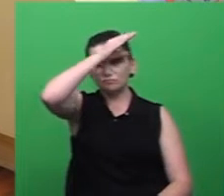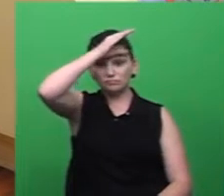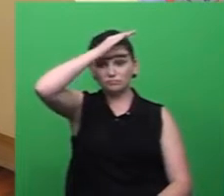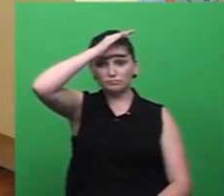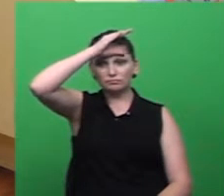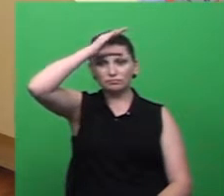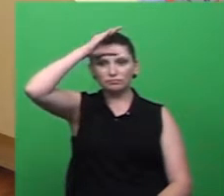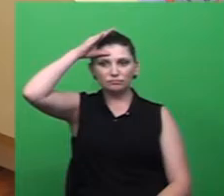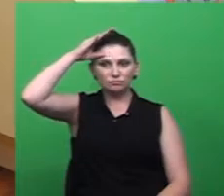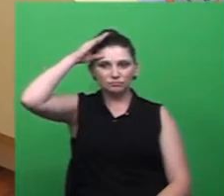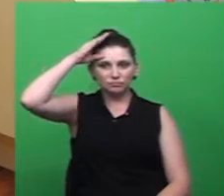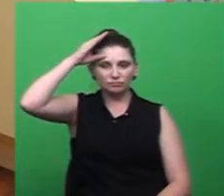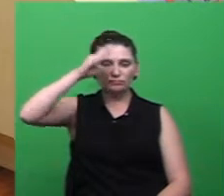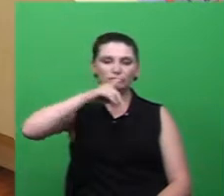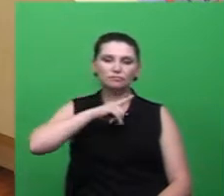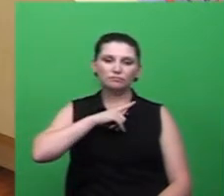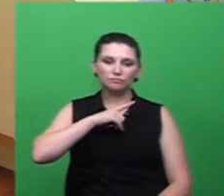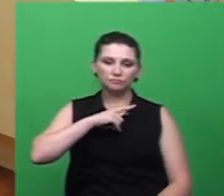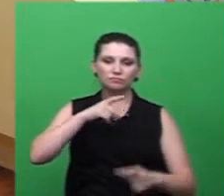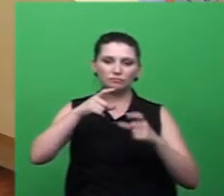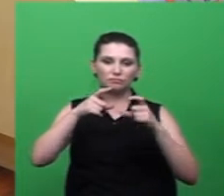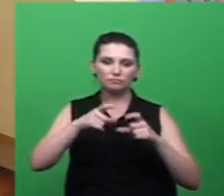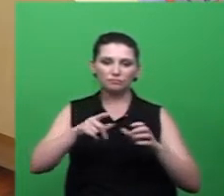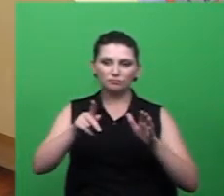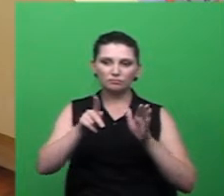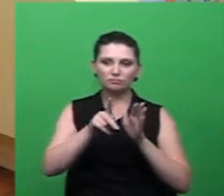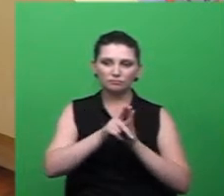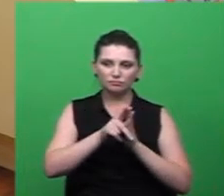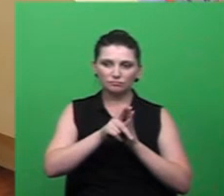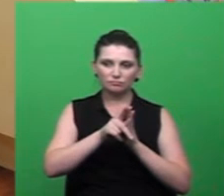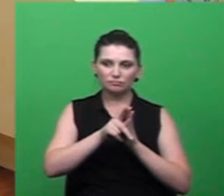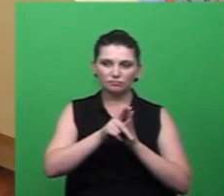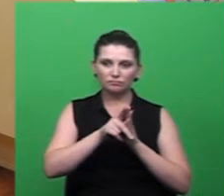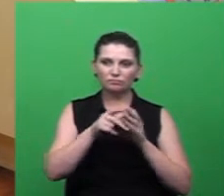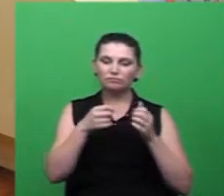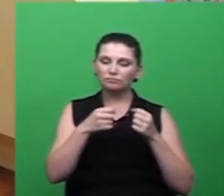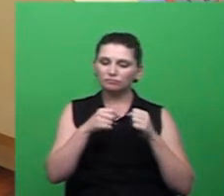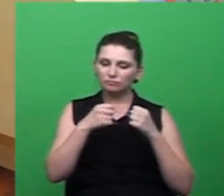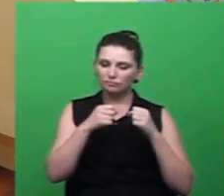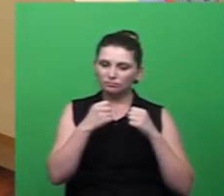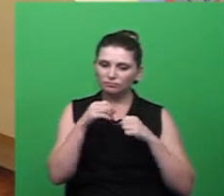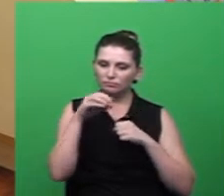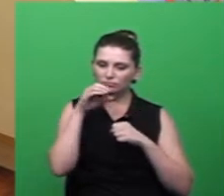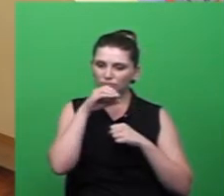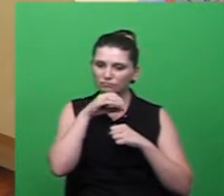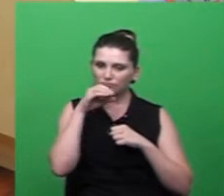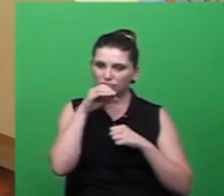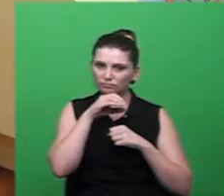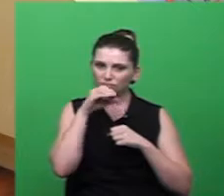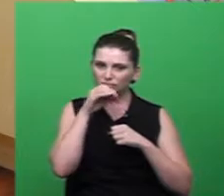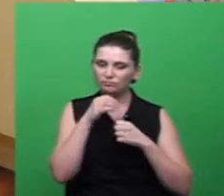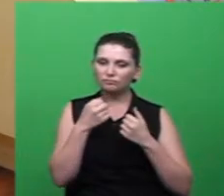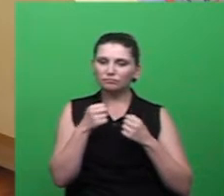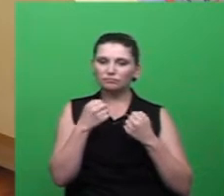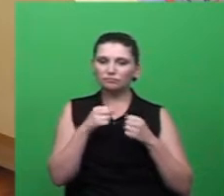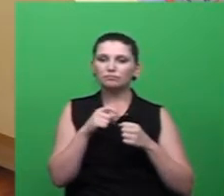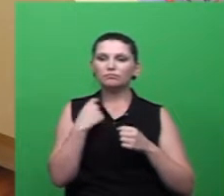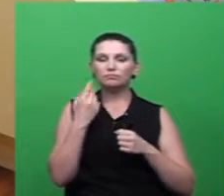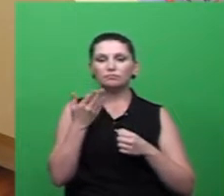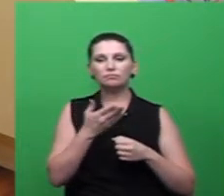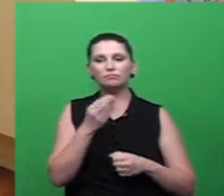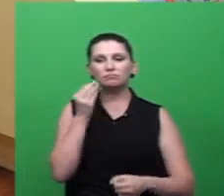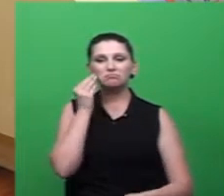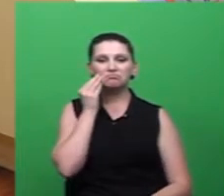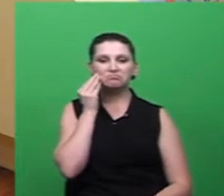aterro sanitário então esse aterro deve vir o mais rápido possível nós já tentamos vários locais